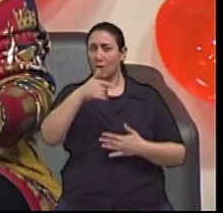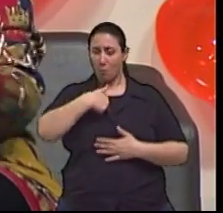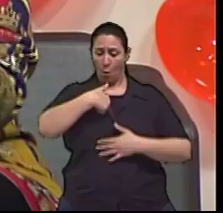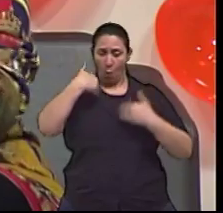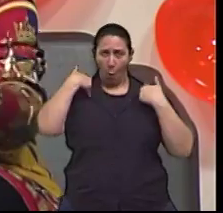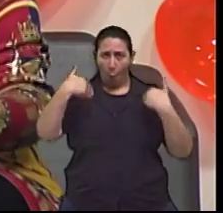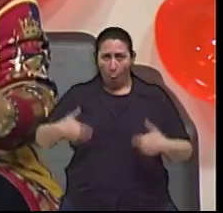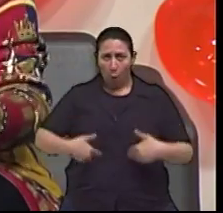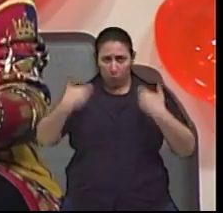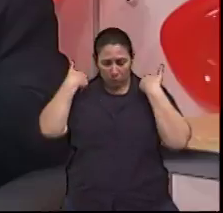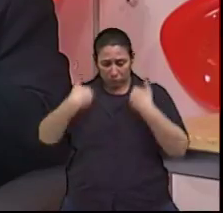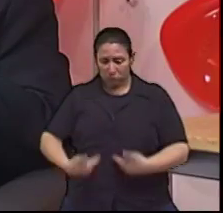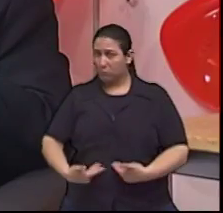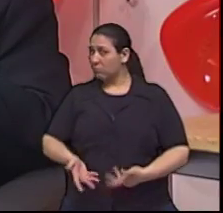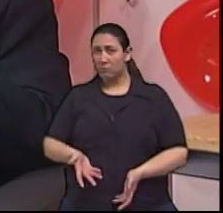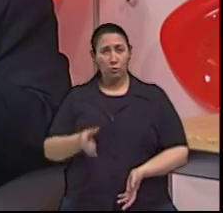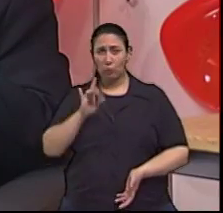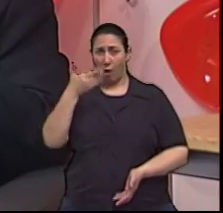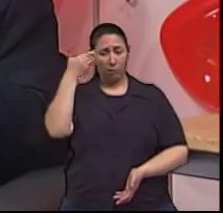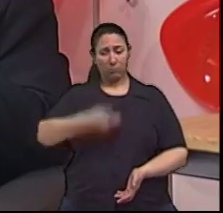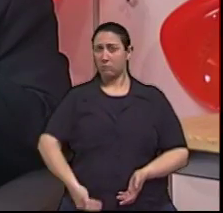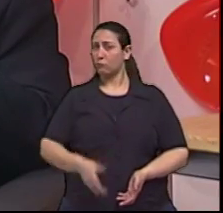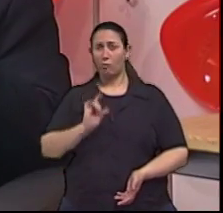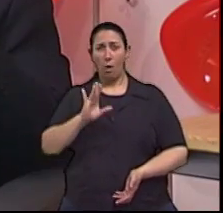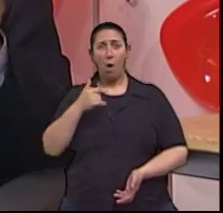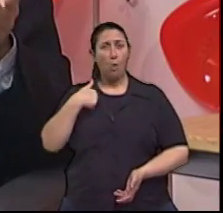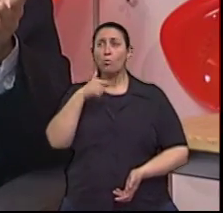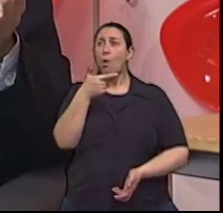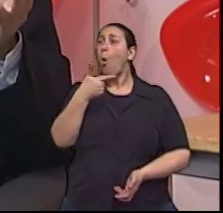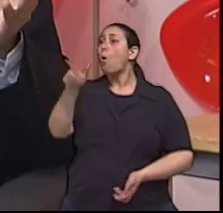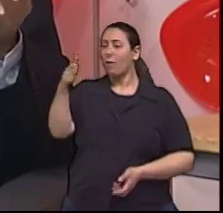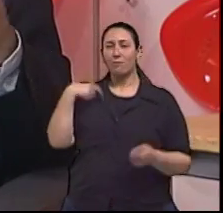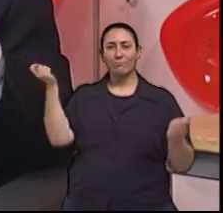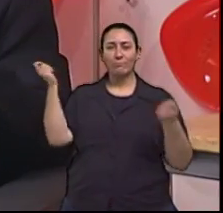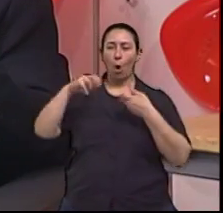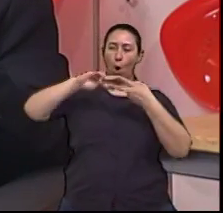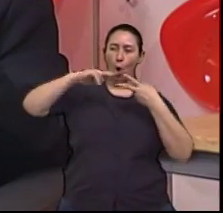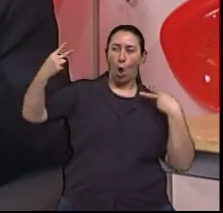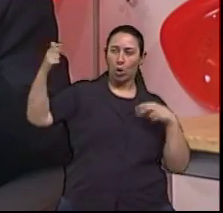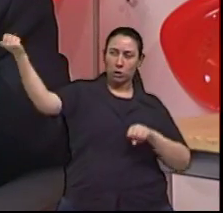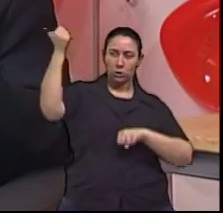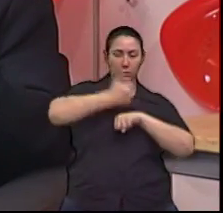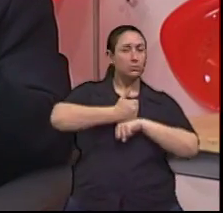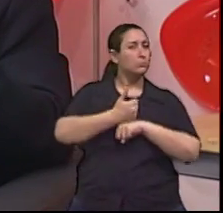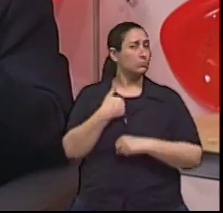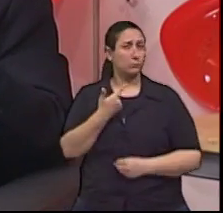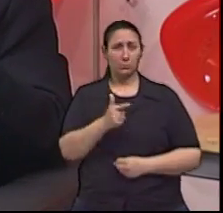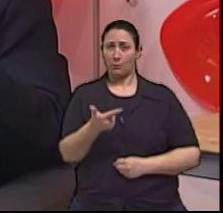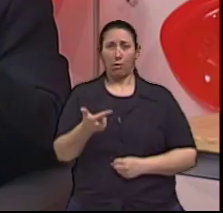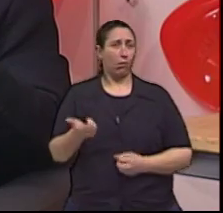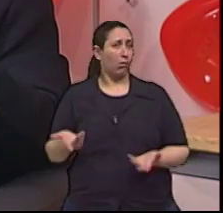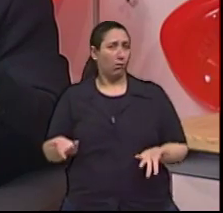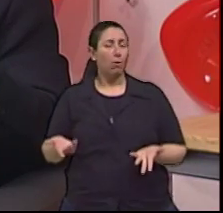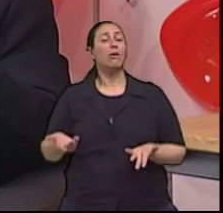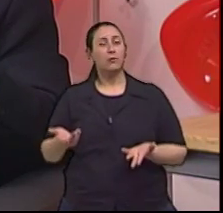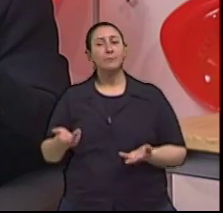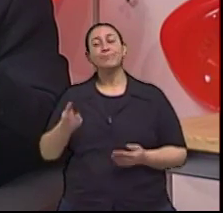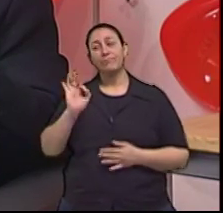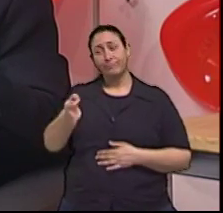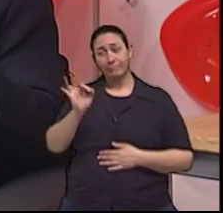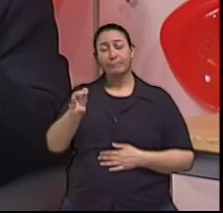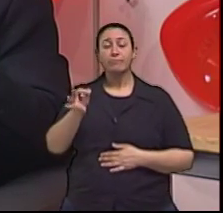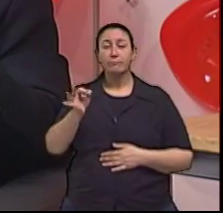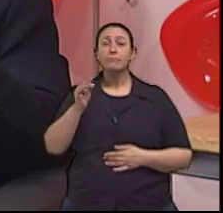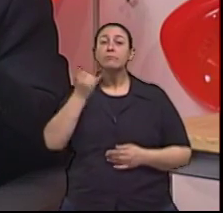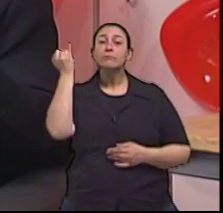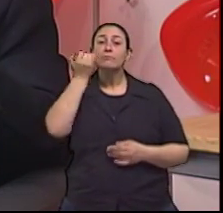Eu não tenho outro para substituir. É ou não é? É o capital da saúde. Então, nós temos que balancear a nossa vida,